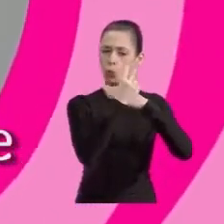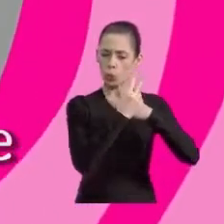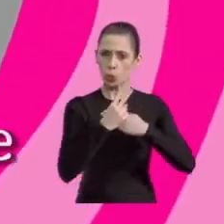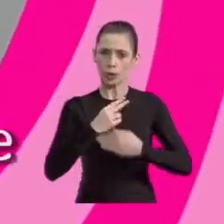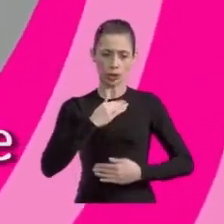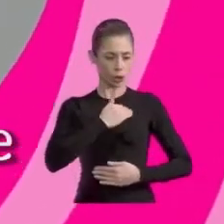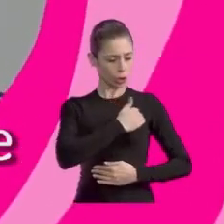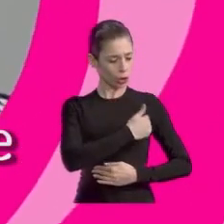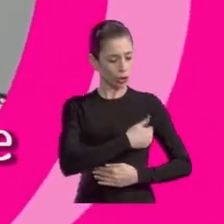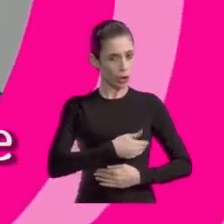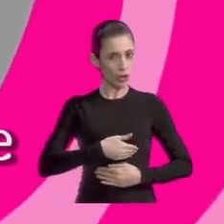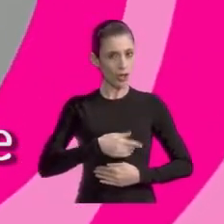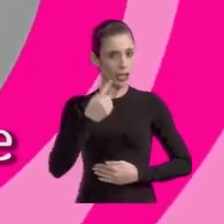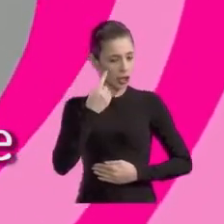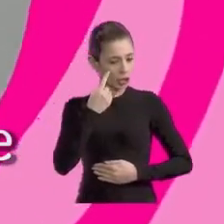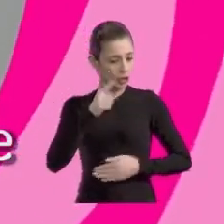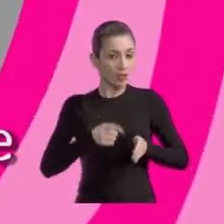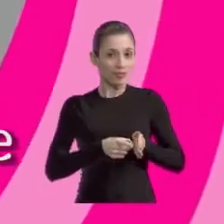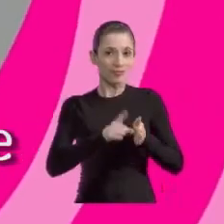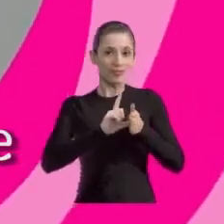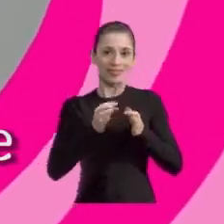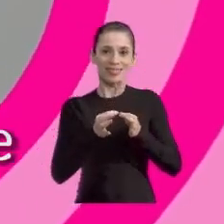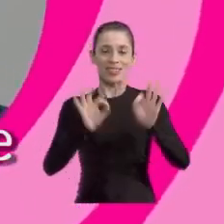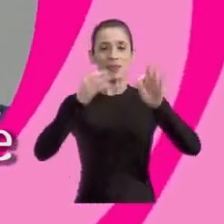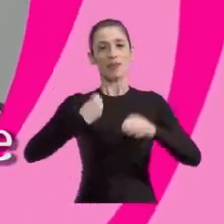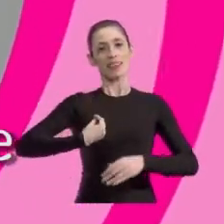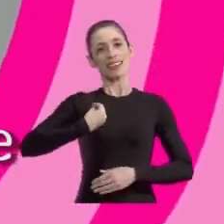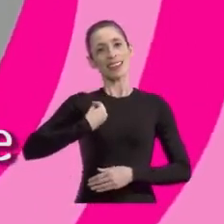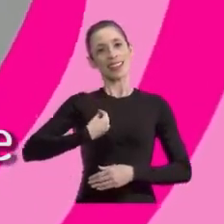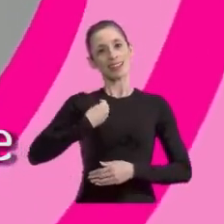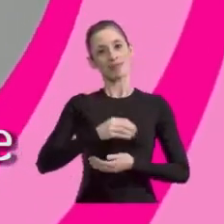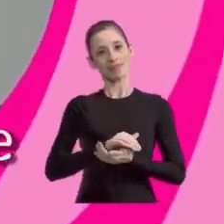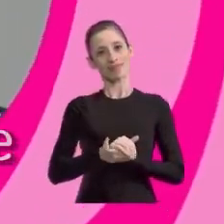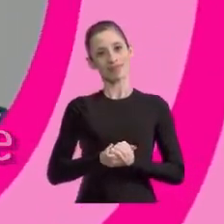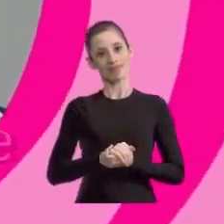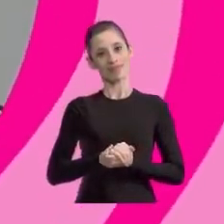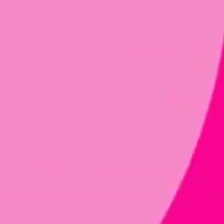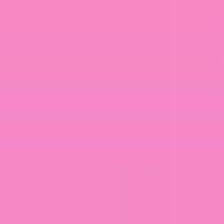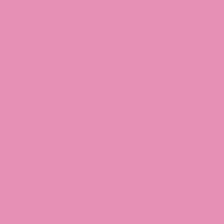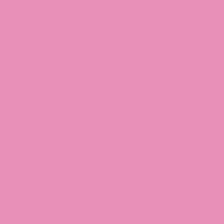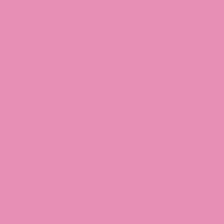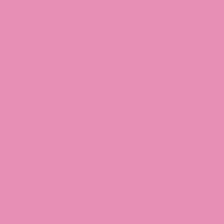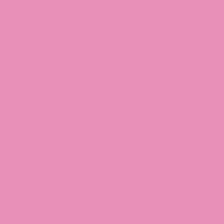alerta, se toque, o diagnóstico precoce salva vidas.